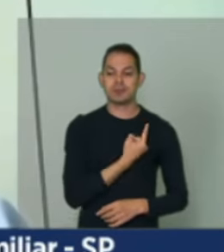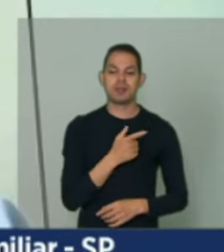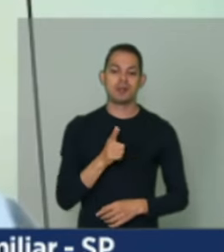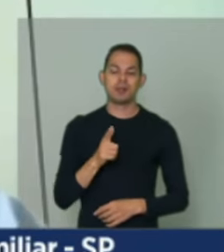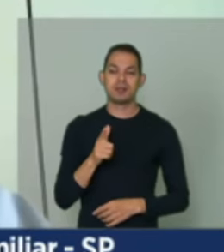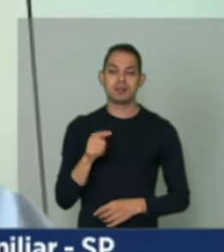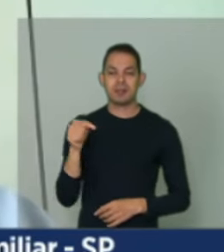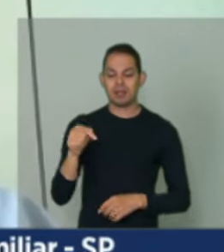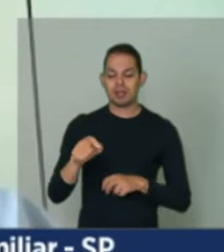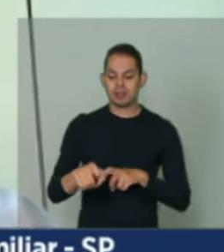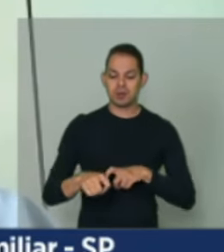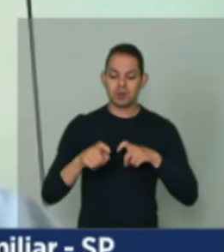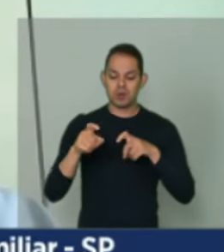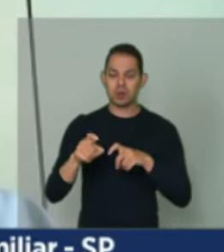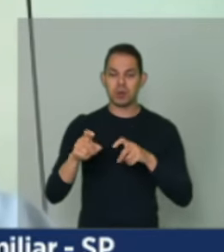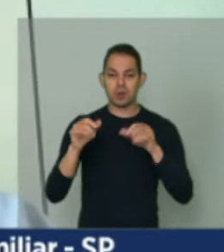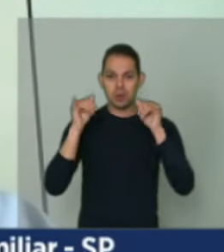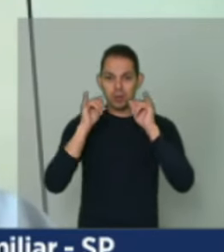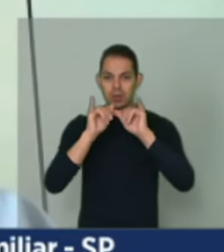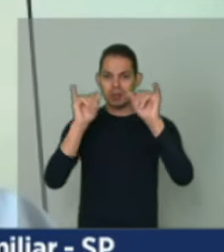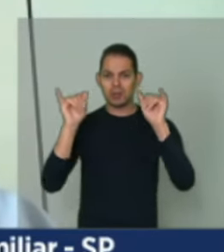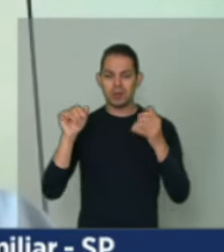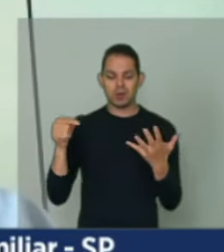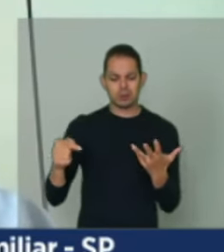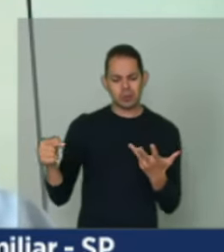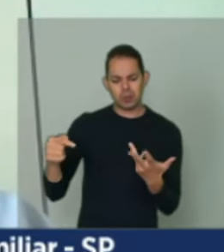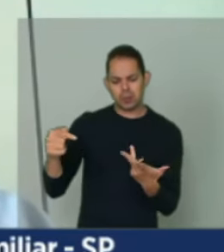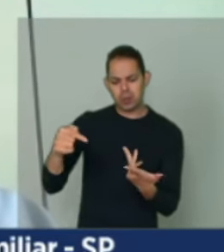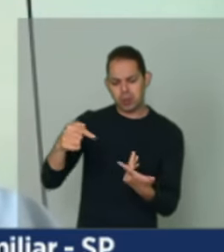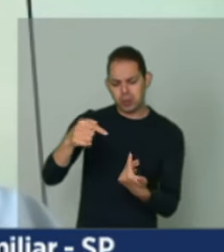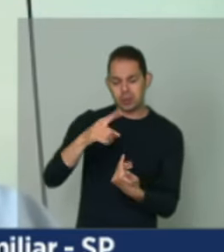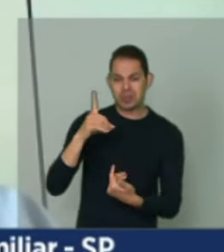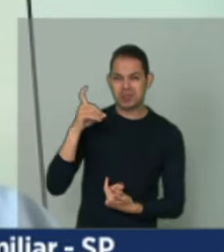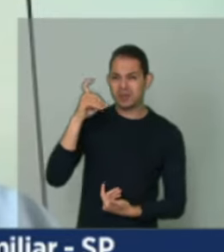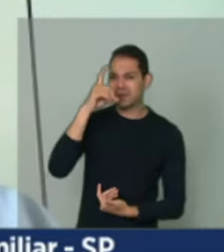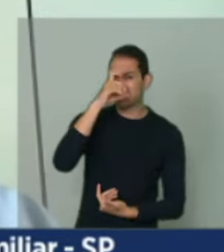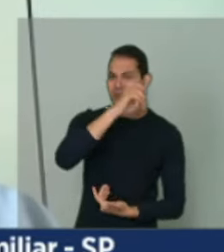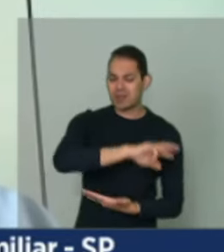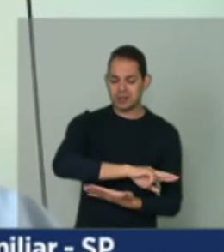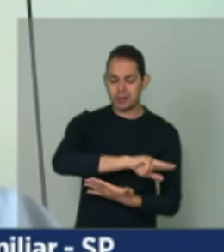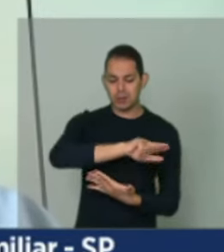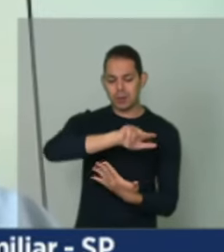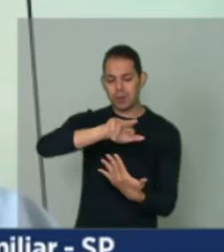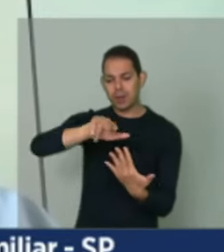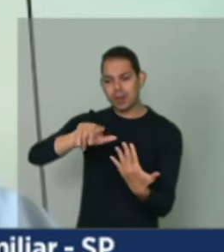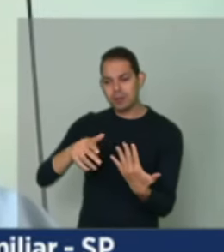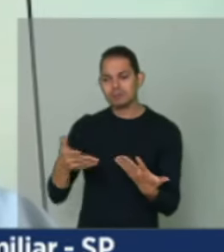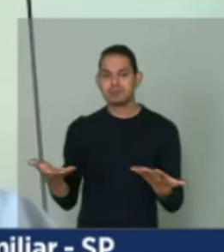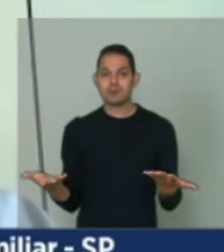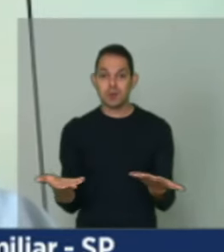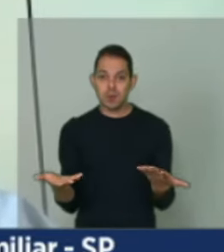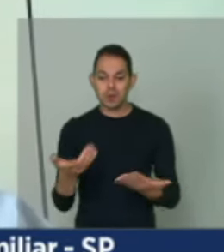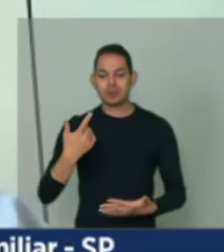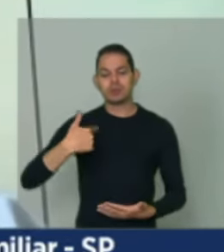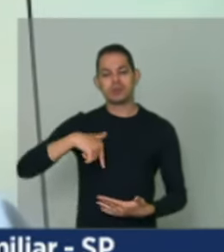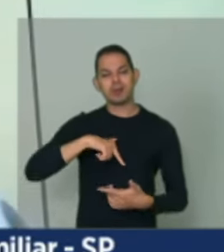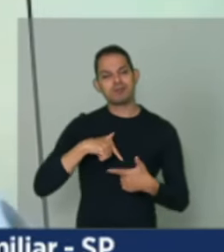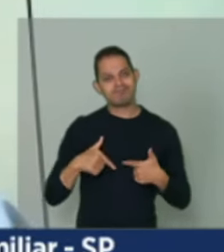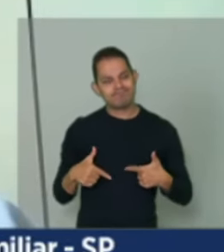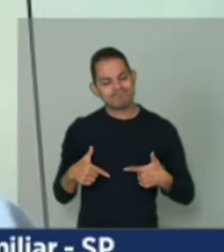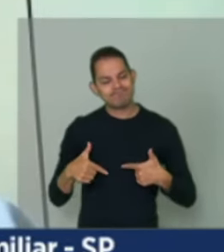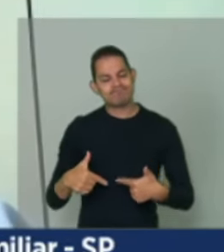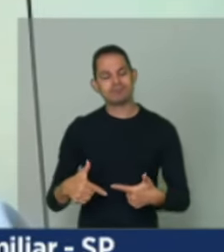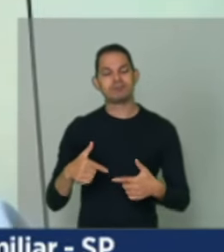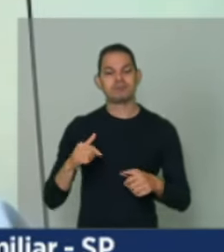Toda essa dificuldade, hoje, nós enfrentamos no campo. Além